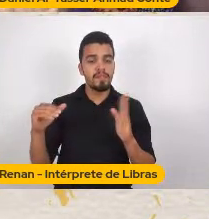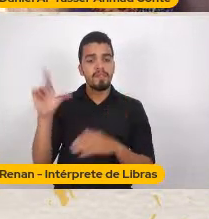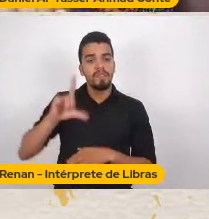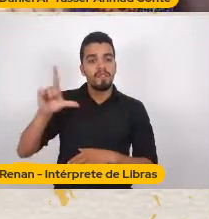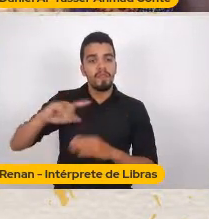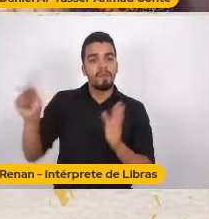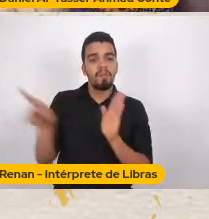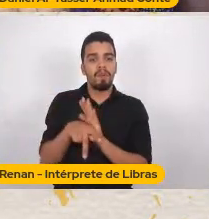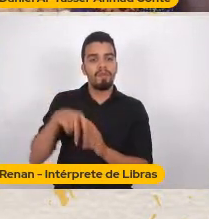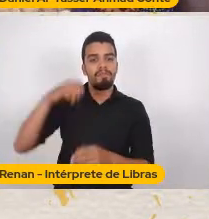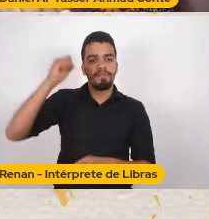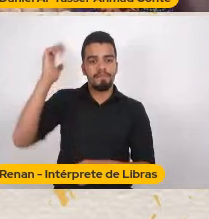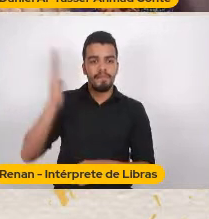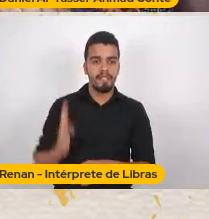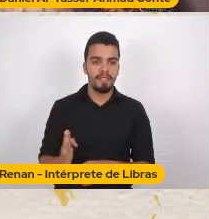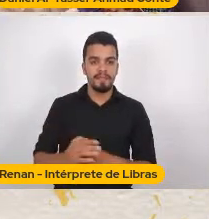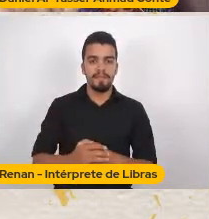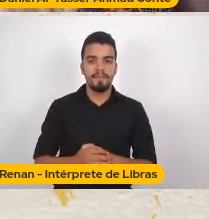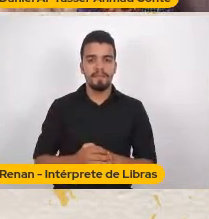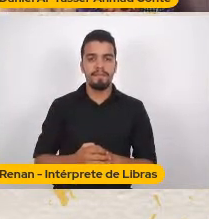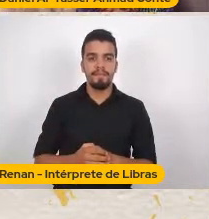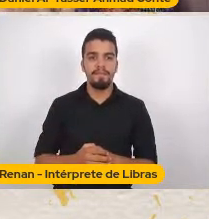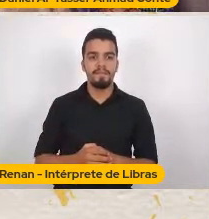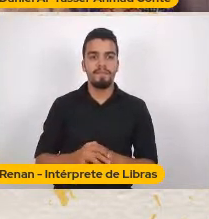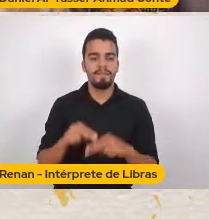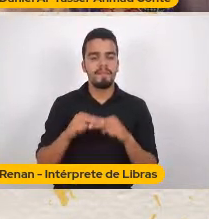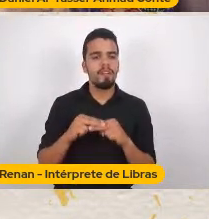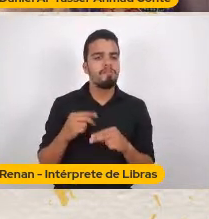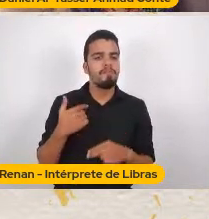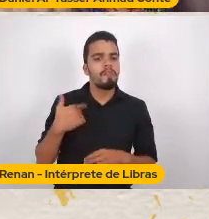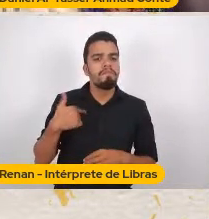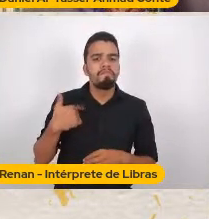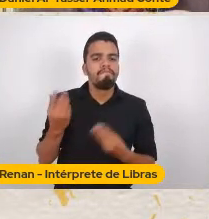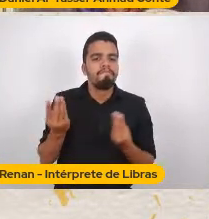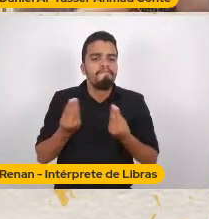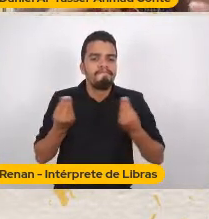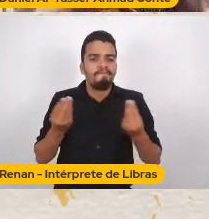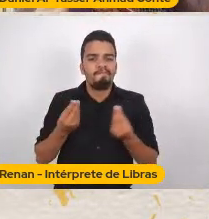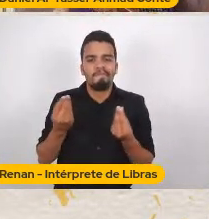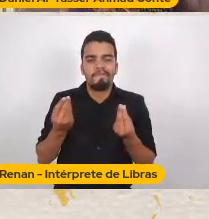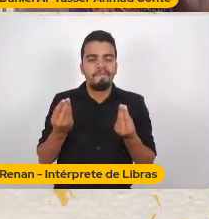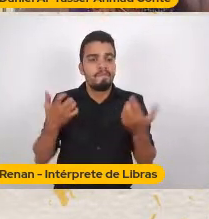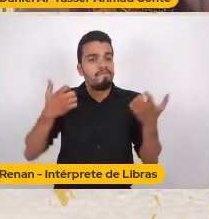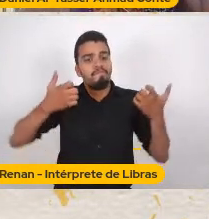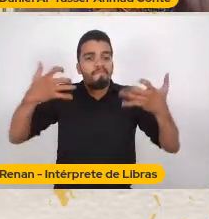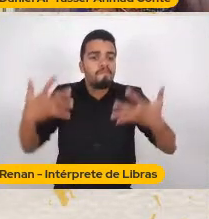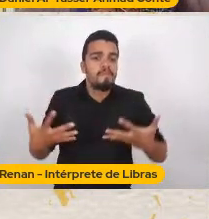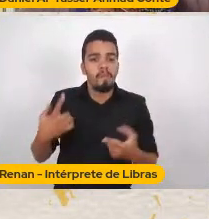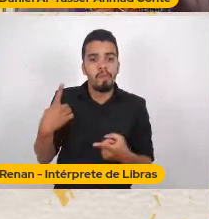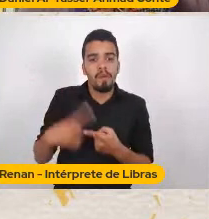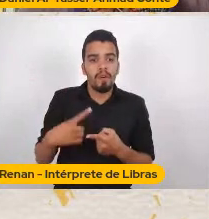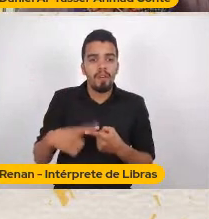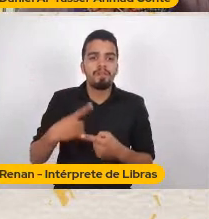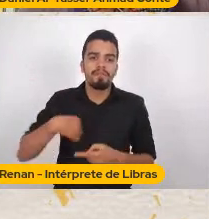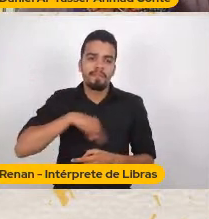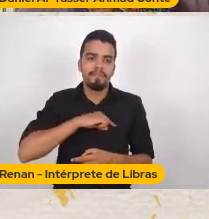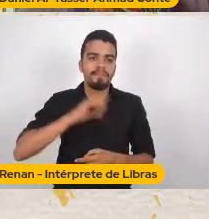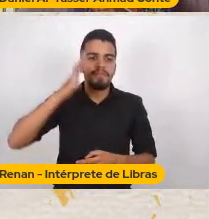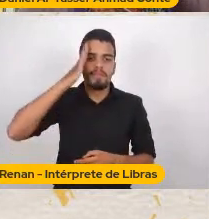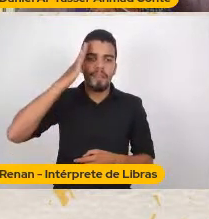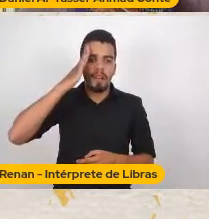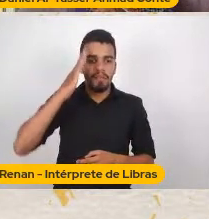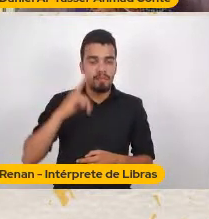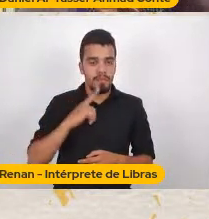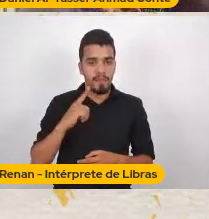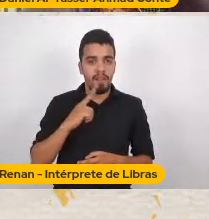Por que Que eu Digo isso? Porque nós Temos a ordem Do entendimento Dessa literatura